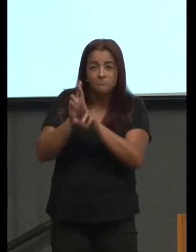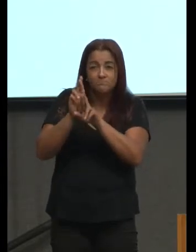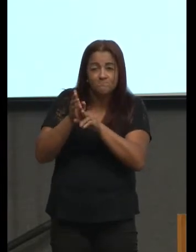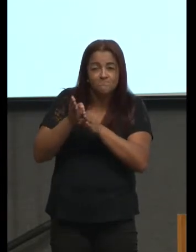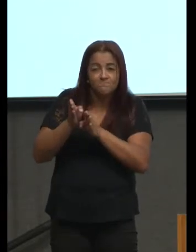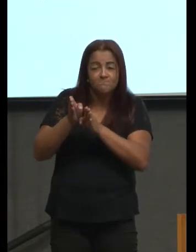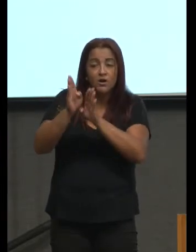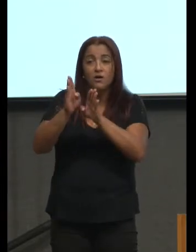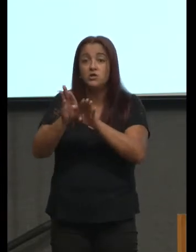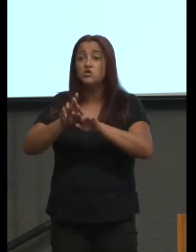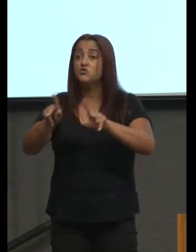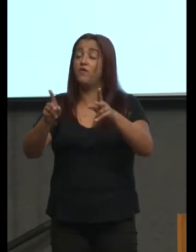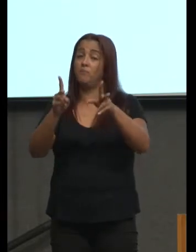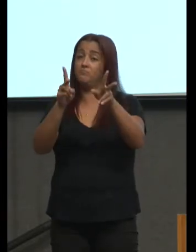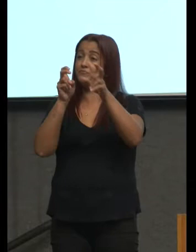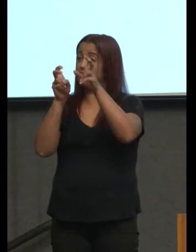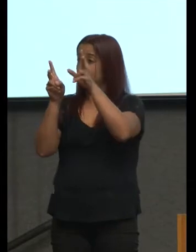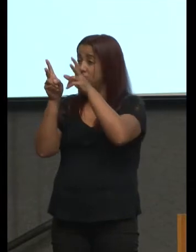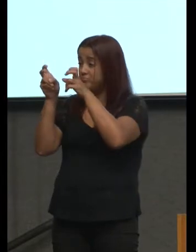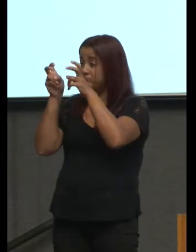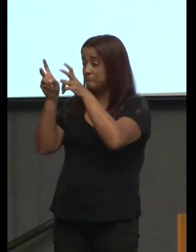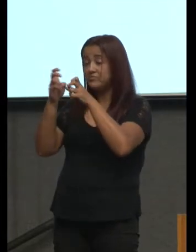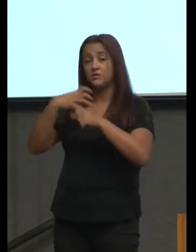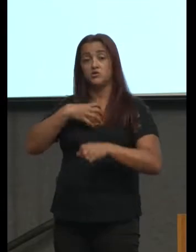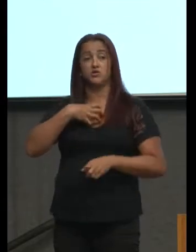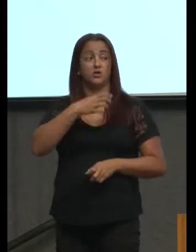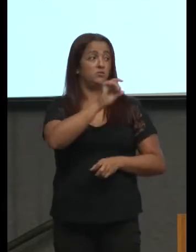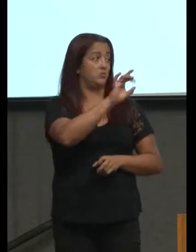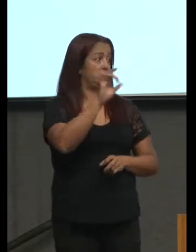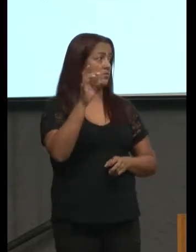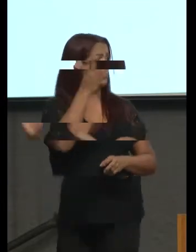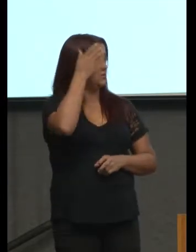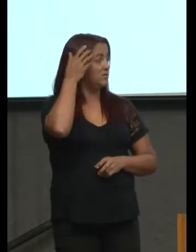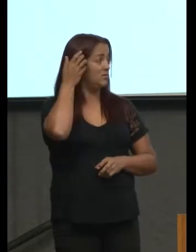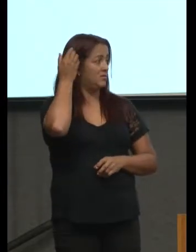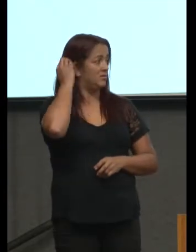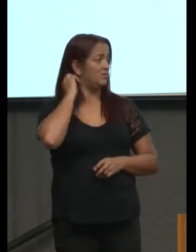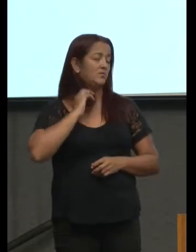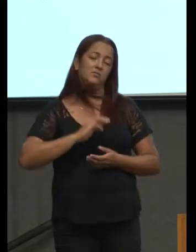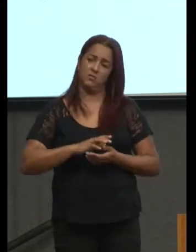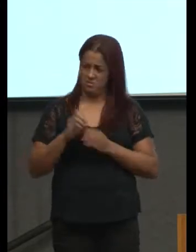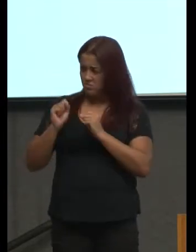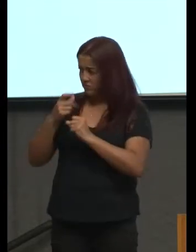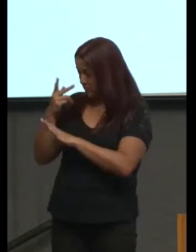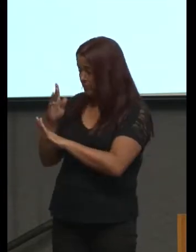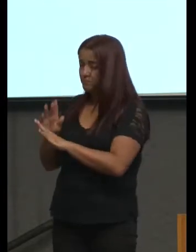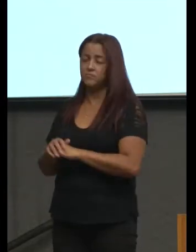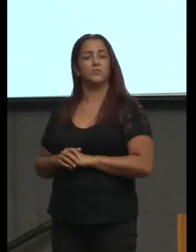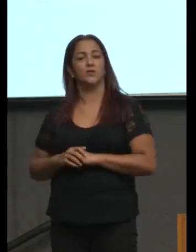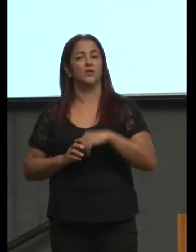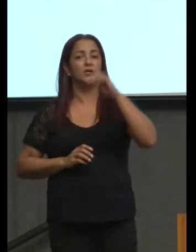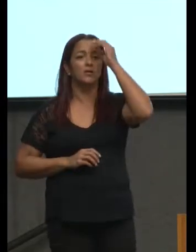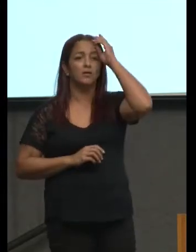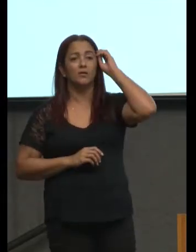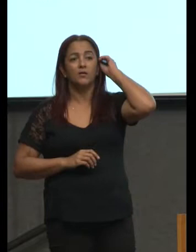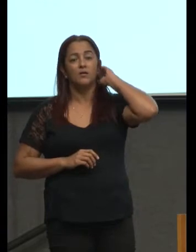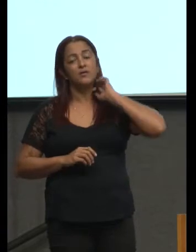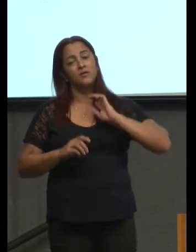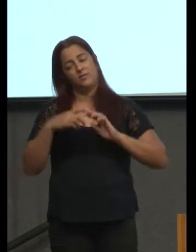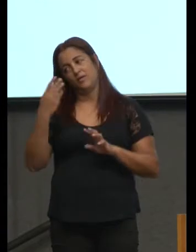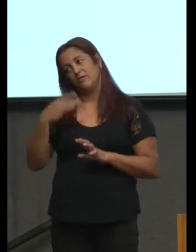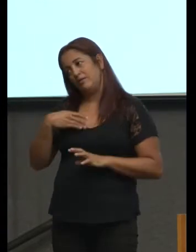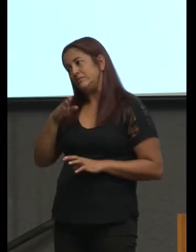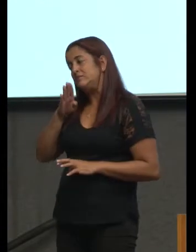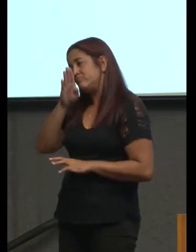diferentes naturezas não? faz favor Menezes anti-amigo então da palpite na